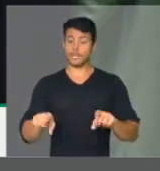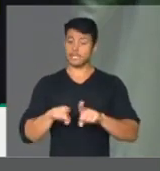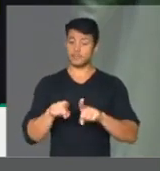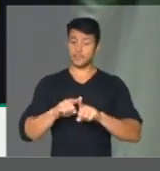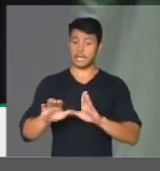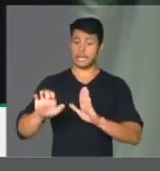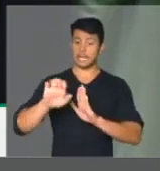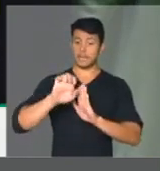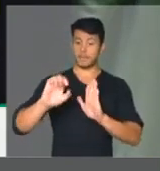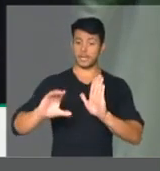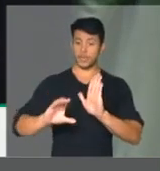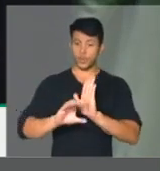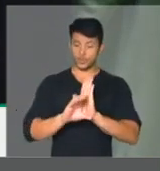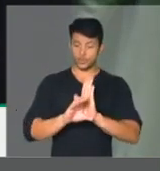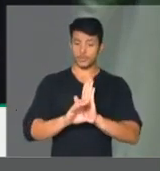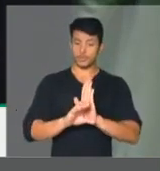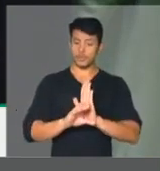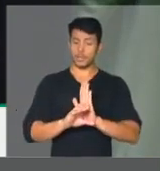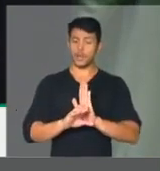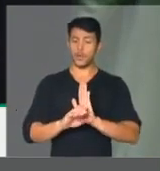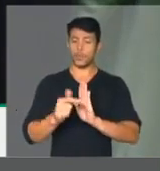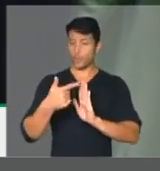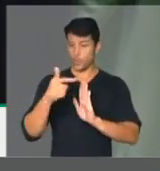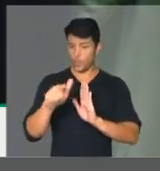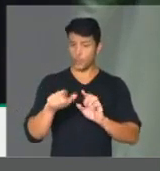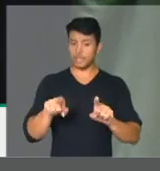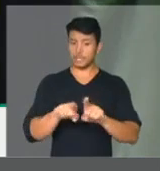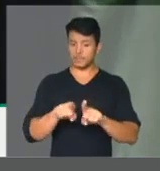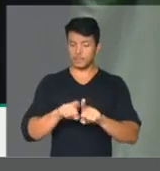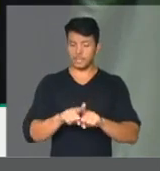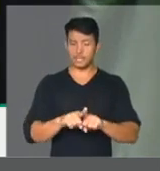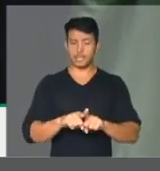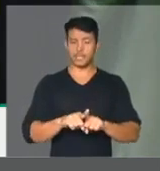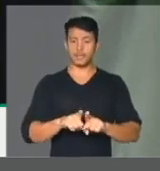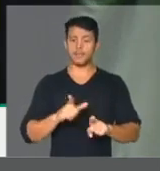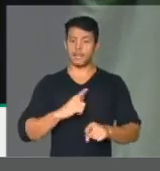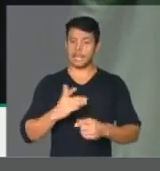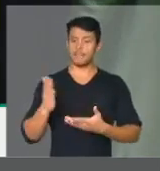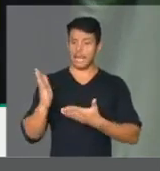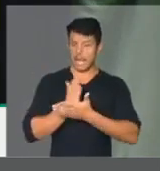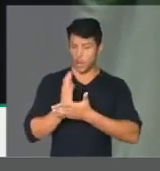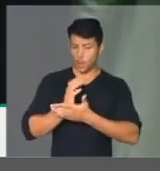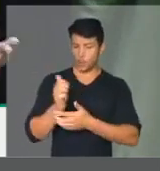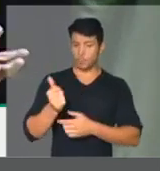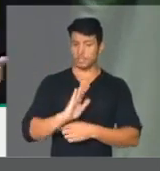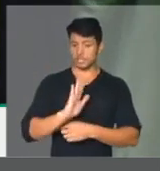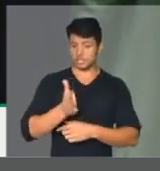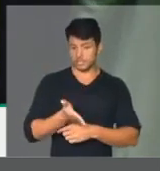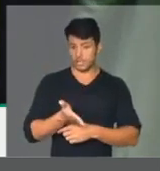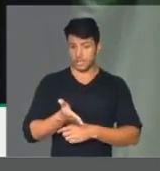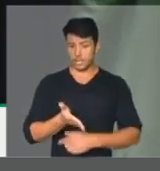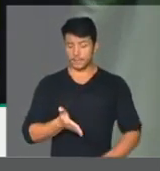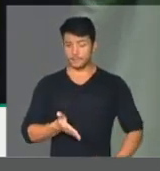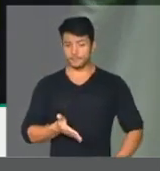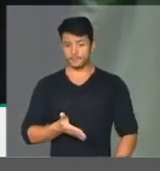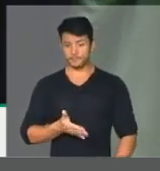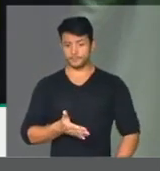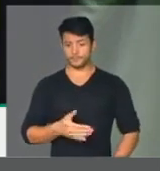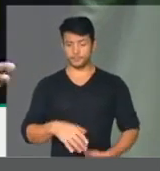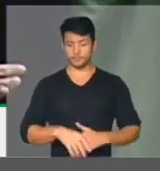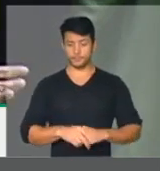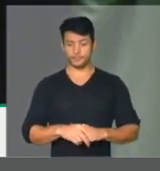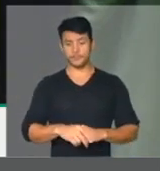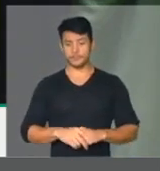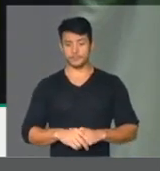do Virgílio Guimarães, na emenda do Sandro Mabel e nessa última, que era o André Figueiredo e